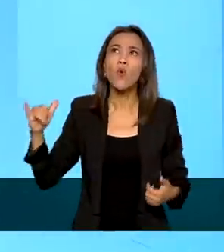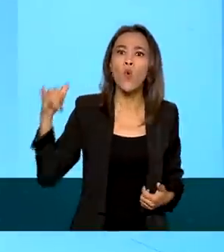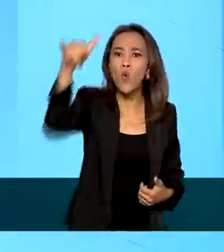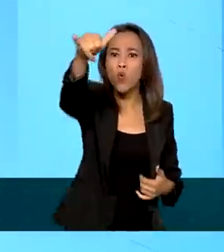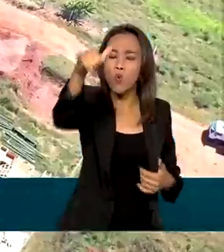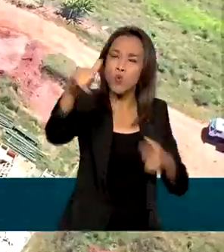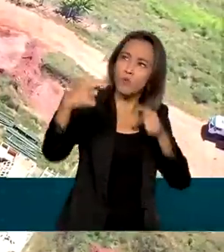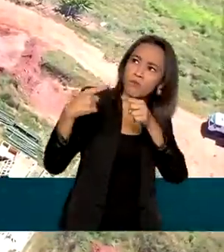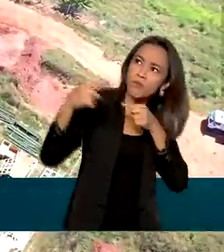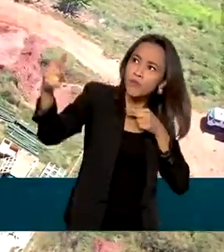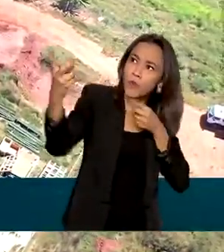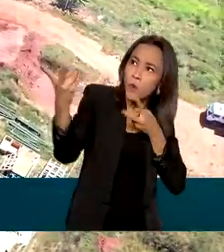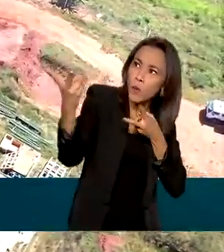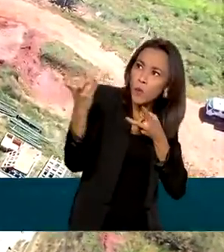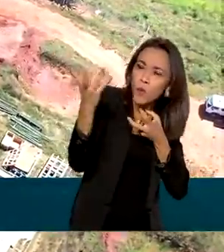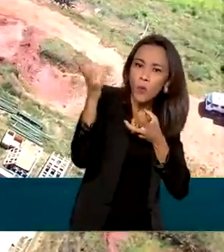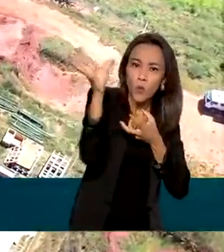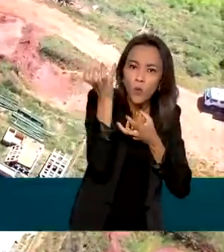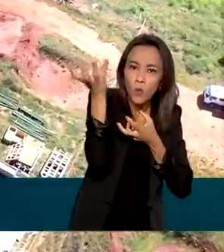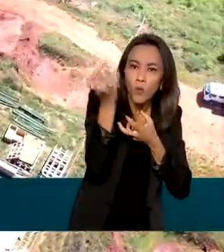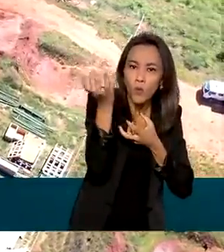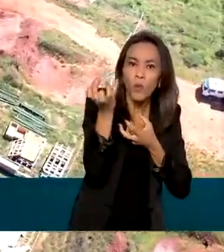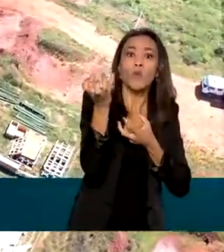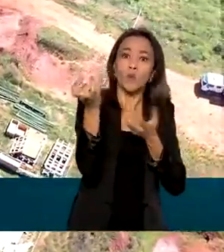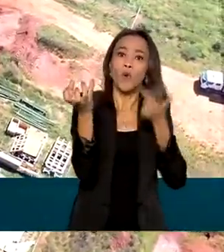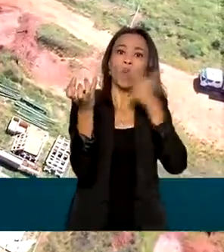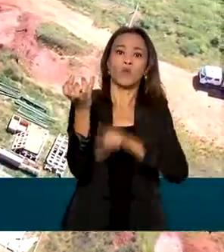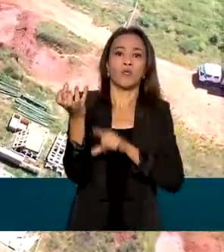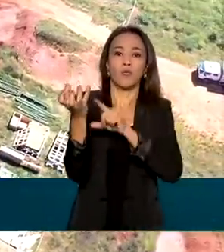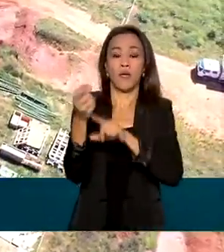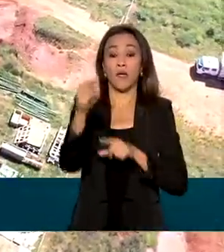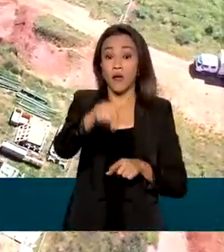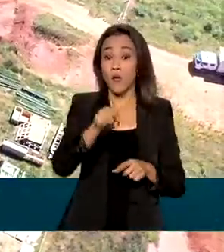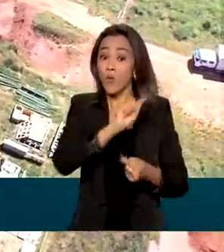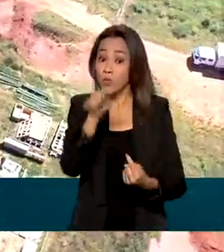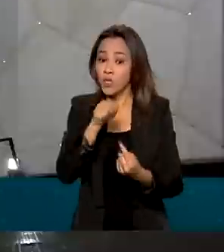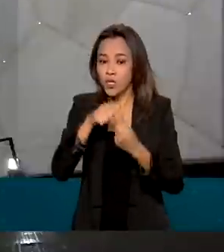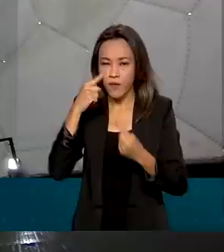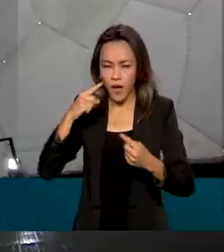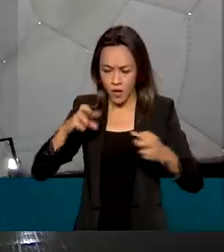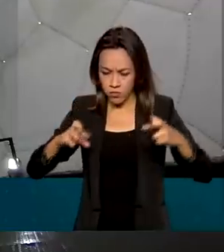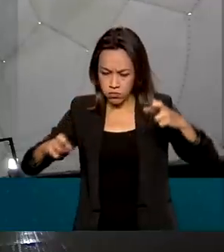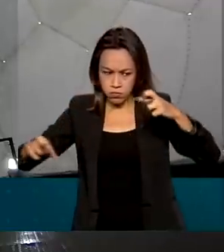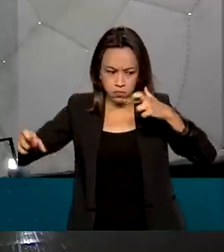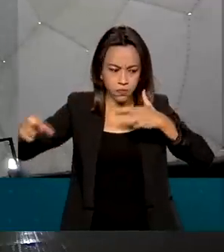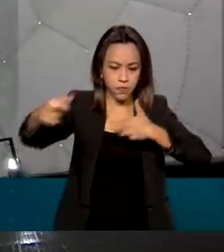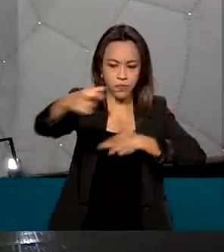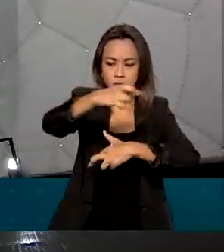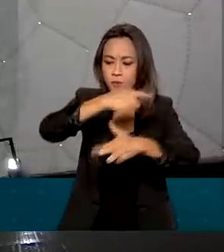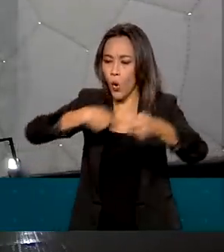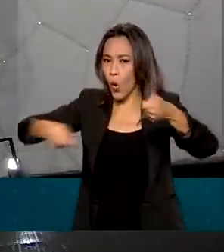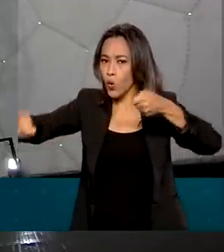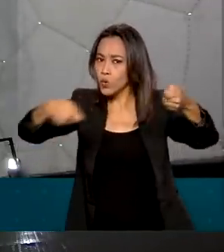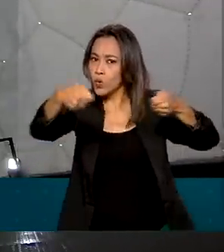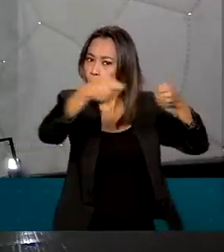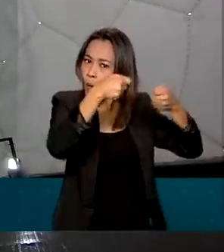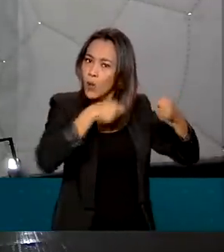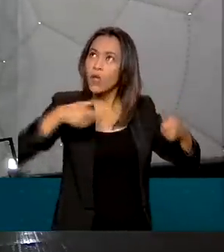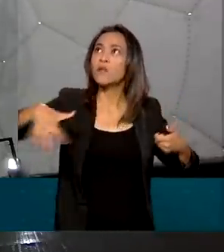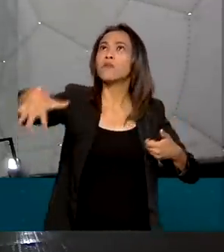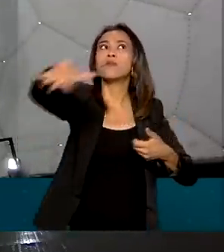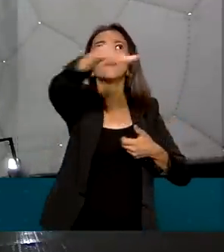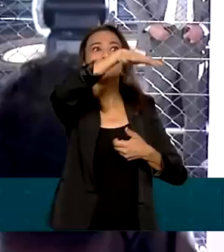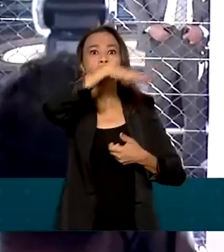longa distância. O objetivo é modernizar e ampliar a rede de vigilância do Sistema de Controle do Espaço